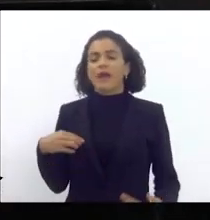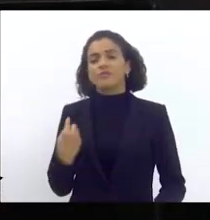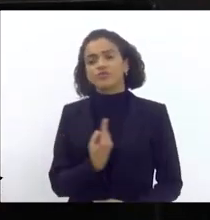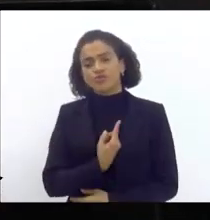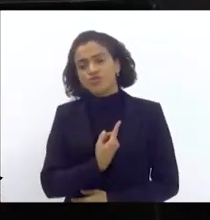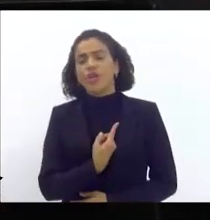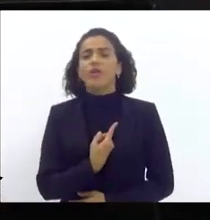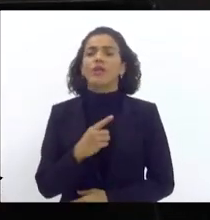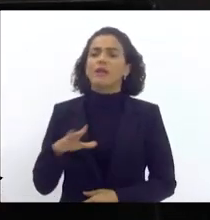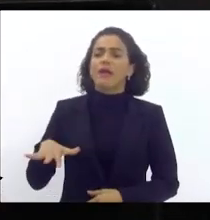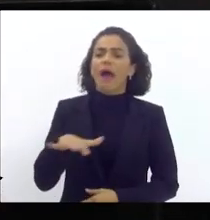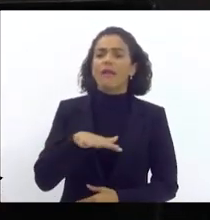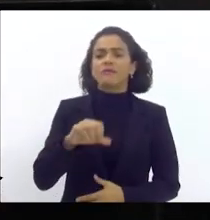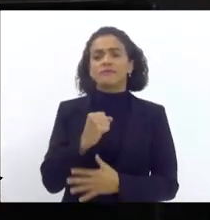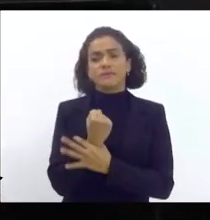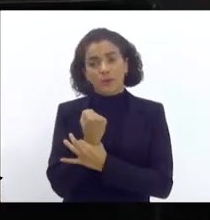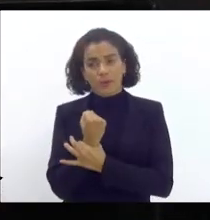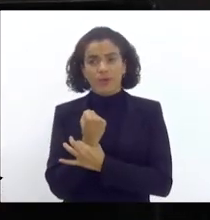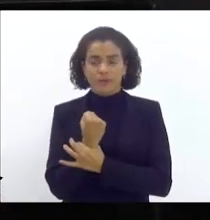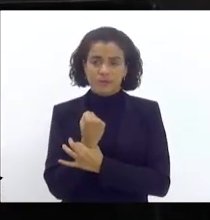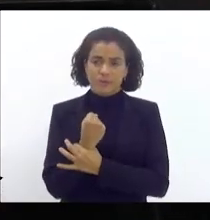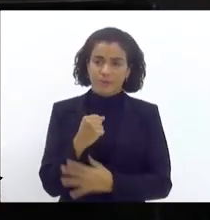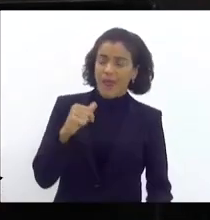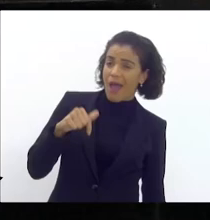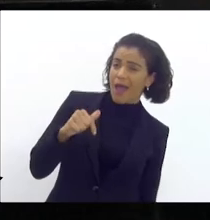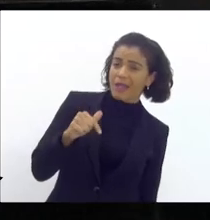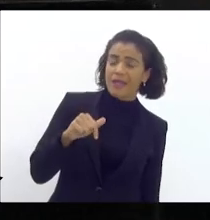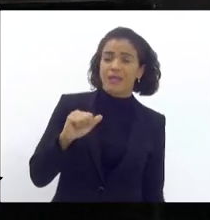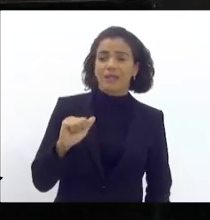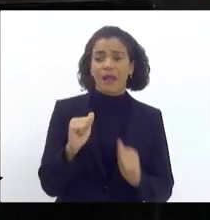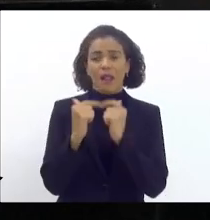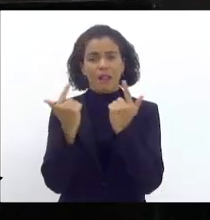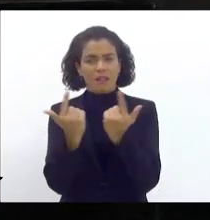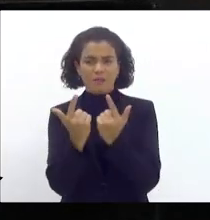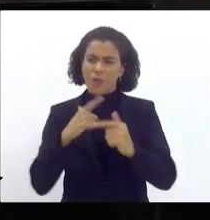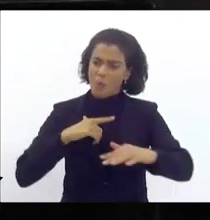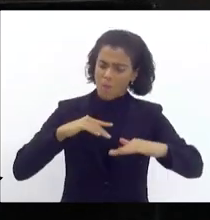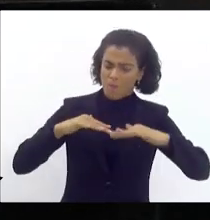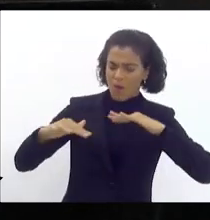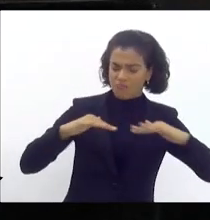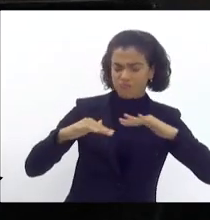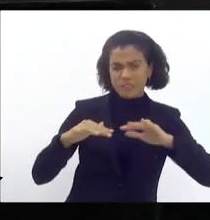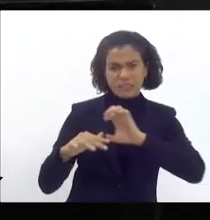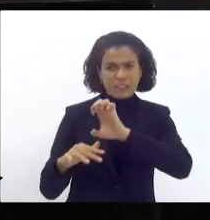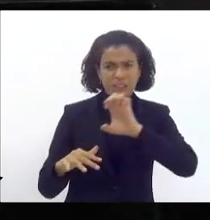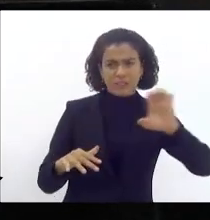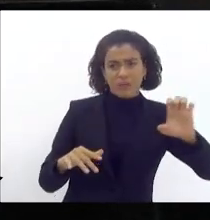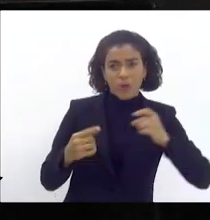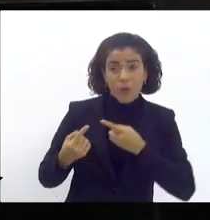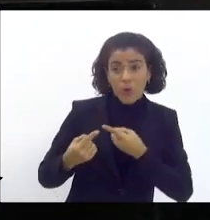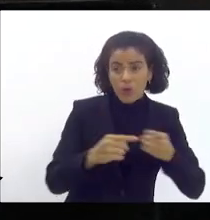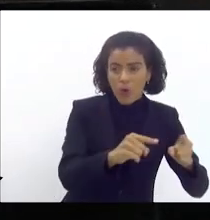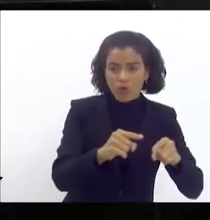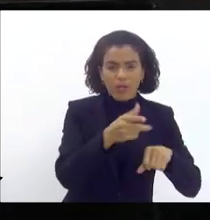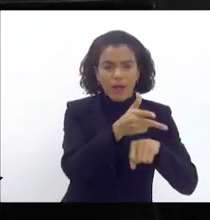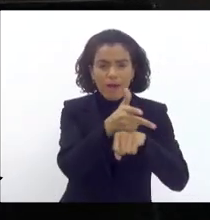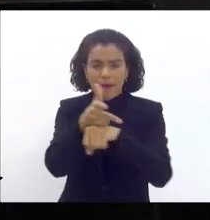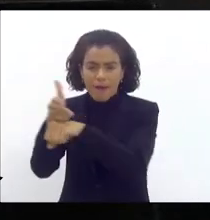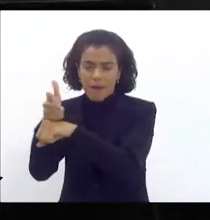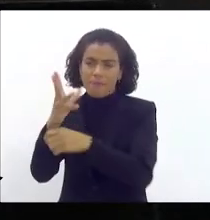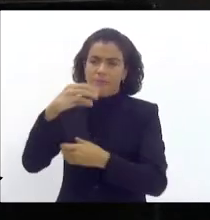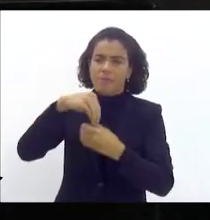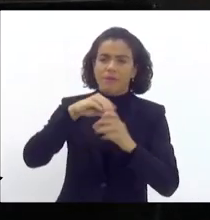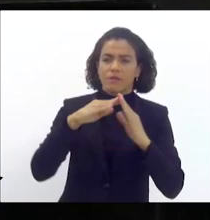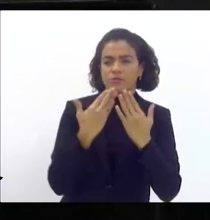entra na questão de segurança. Aqui na casa a gente tem um movimento fortíssimo de esquerda contra câmeras em colégios,